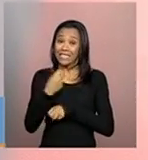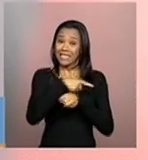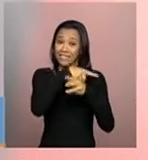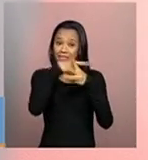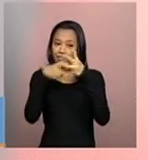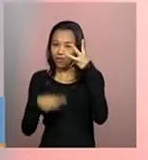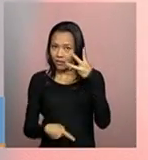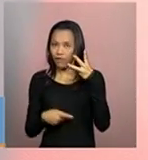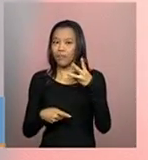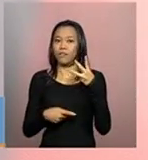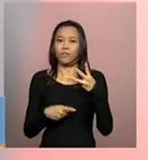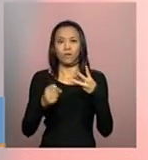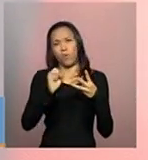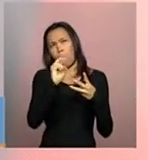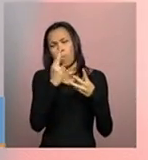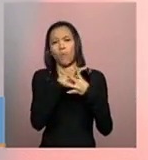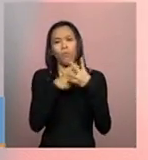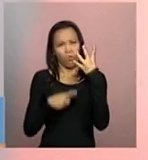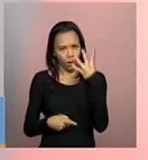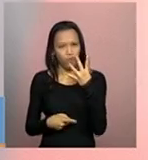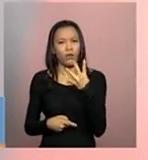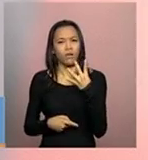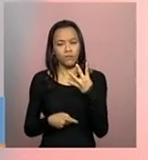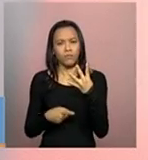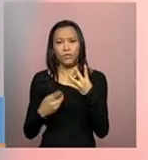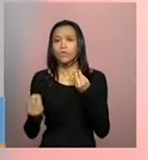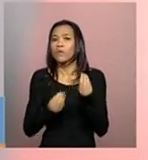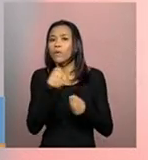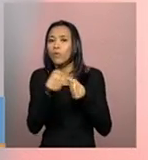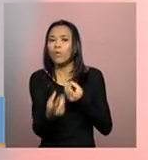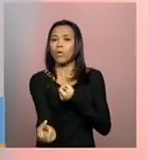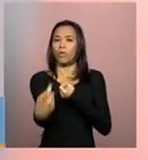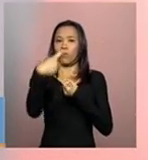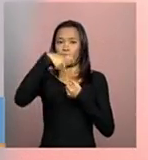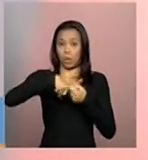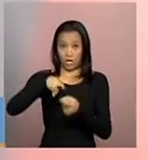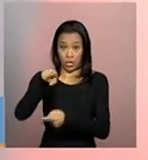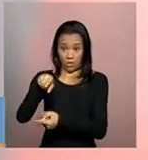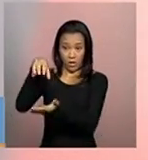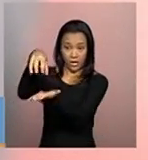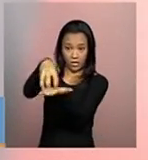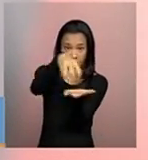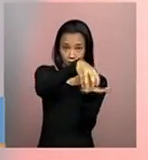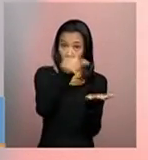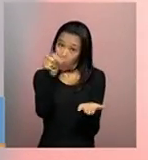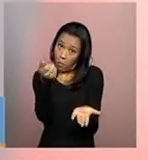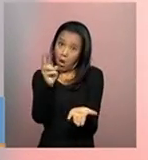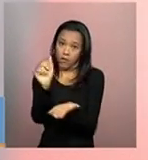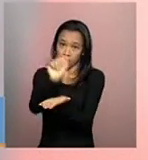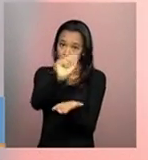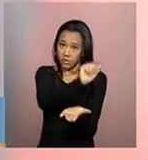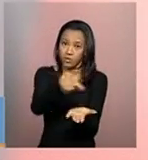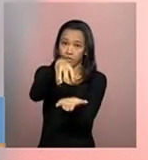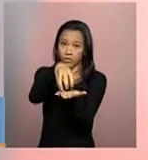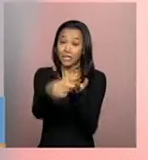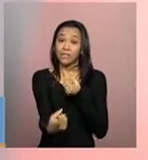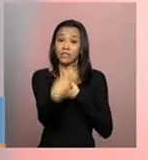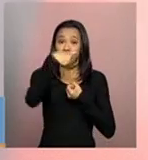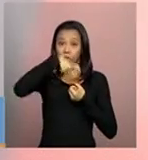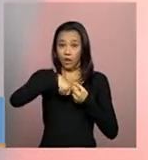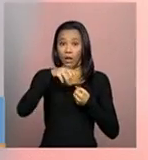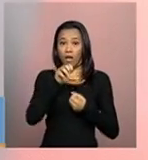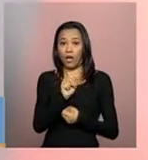de vincular, ou quatro, na verdade, formas de vincular, que uma entidade tem de se vincular ao Sistema Único de Assistência Social.